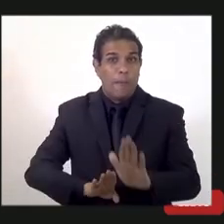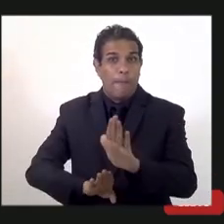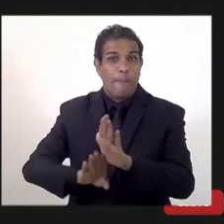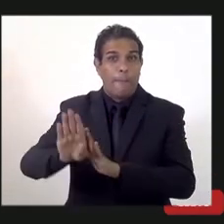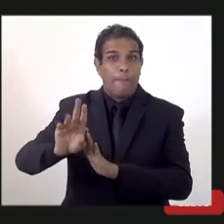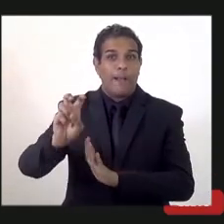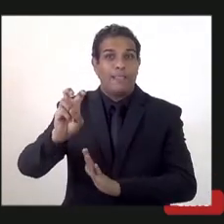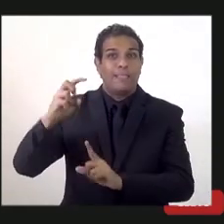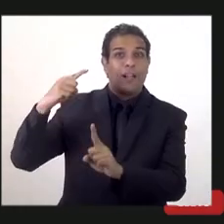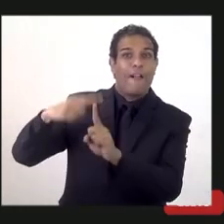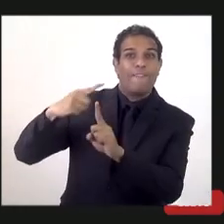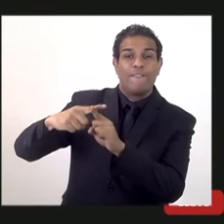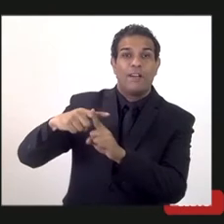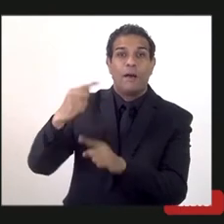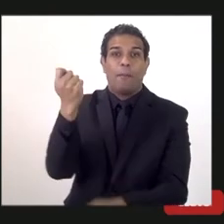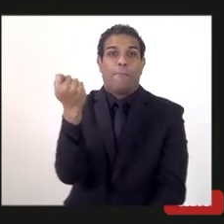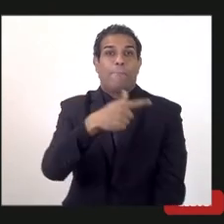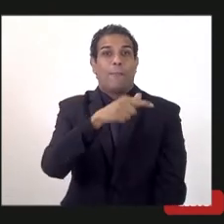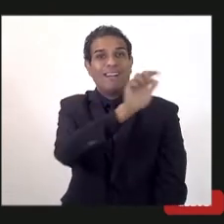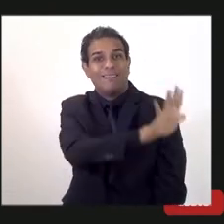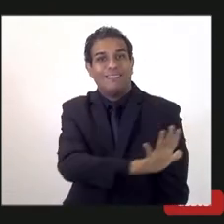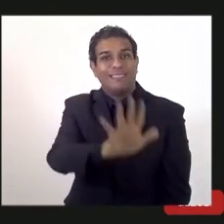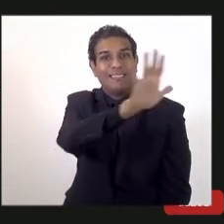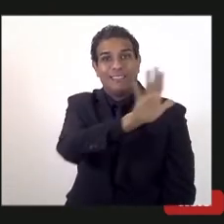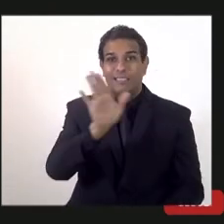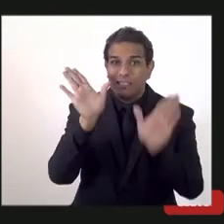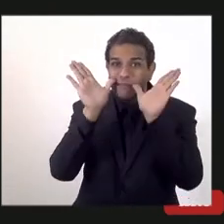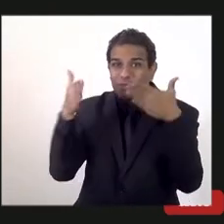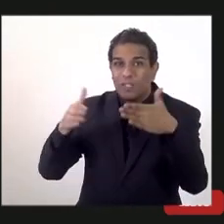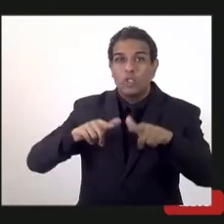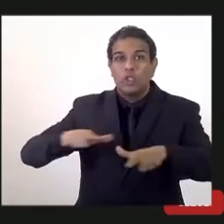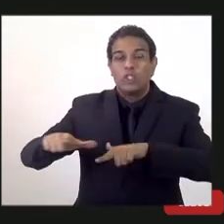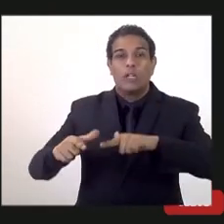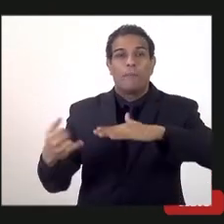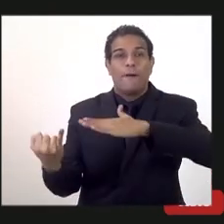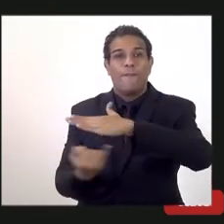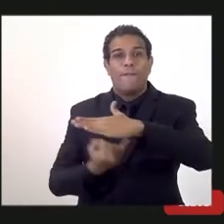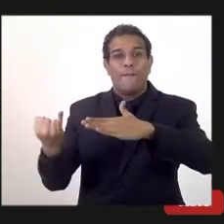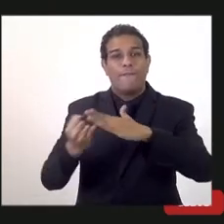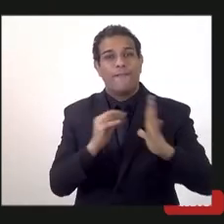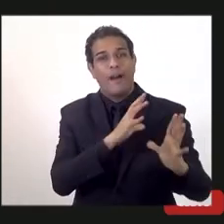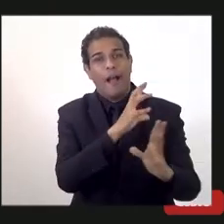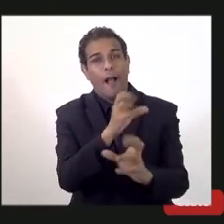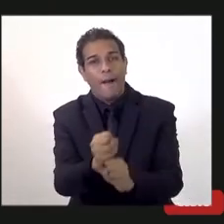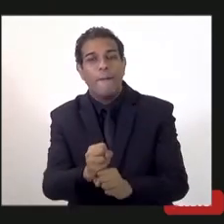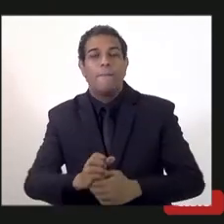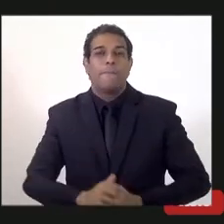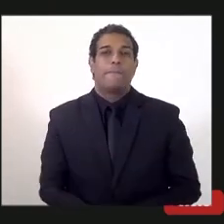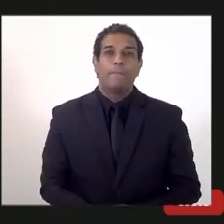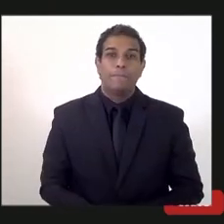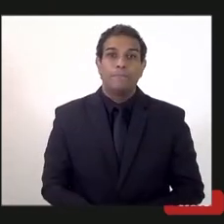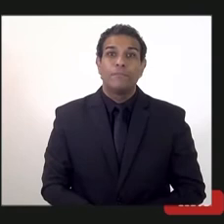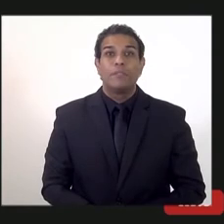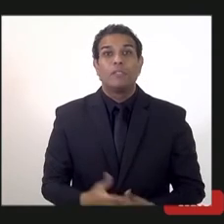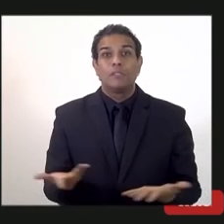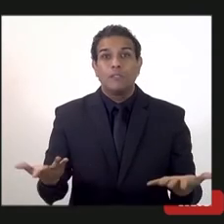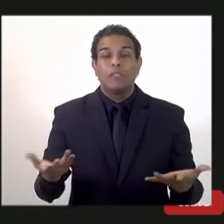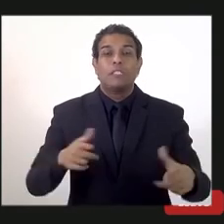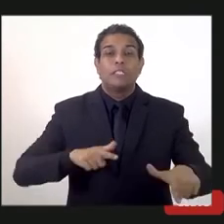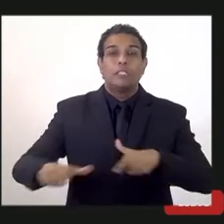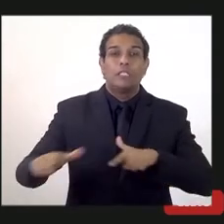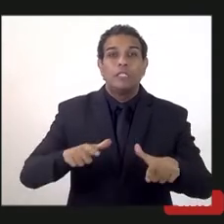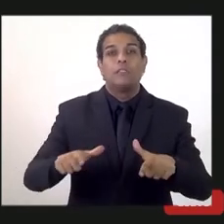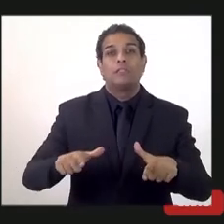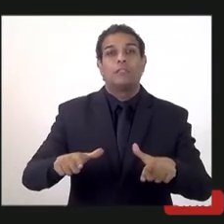do que a média do Brasil. Esse é um indicador específico lá do IFEC que a gente montou, que pega não só a parte sem carteira, mas como também